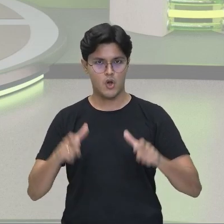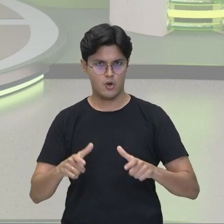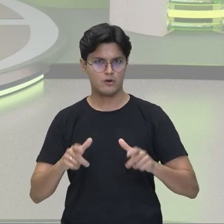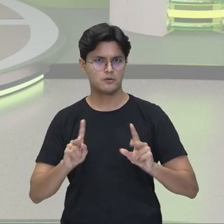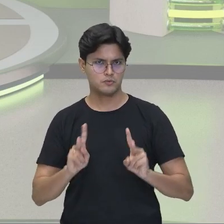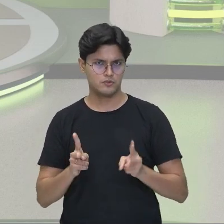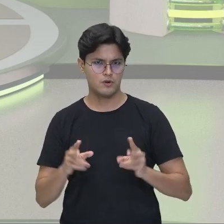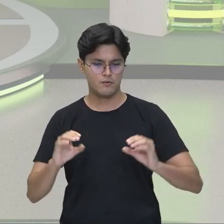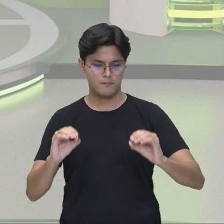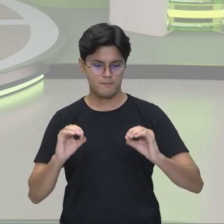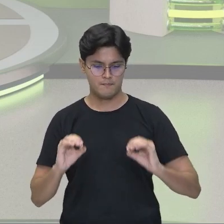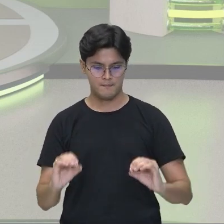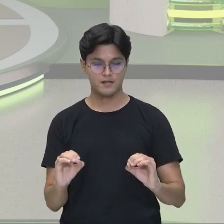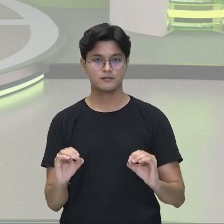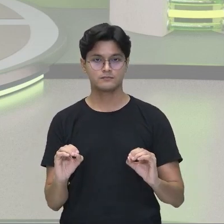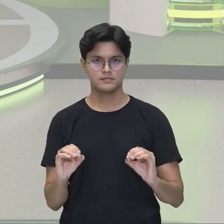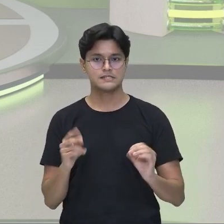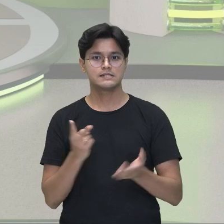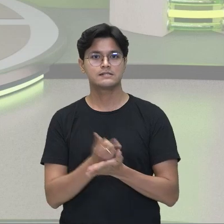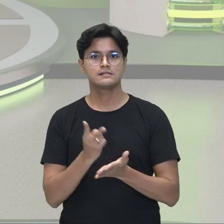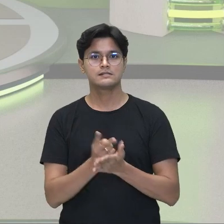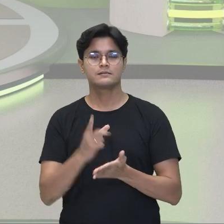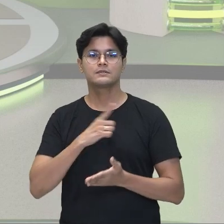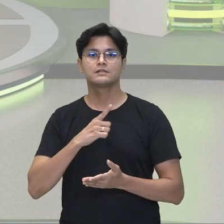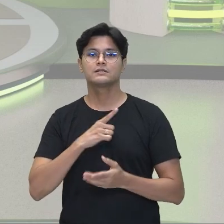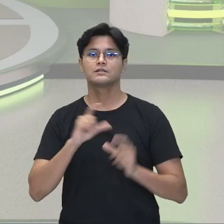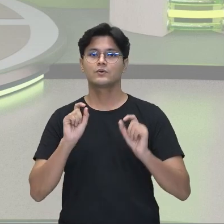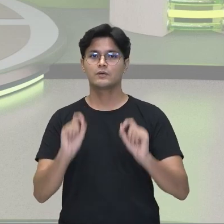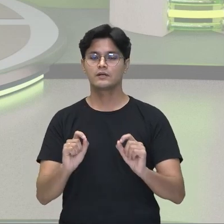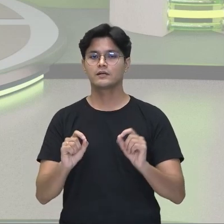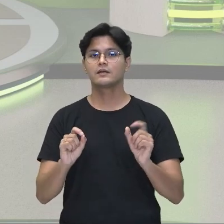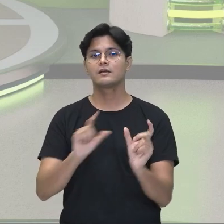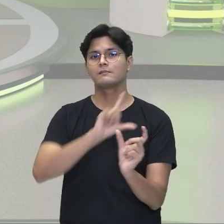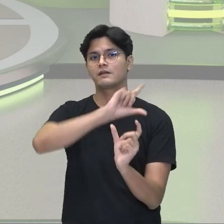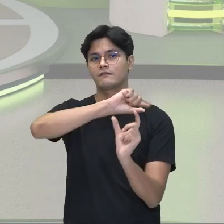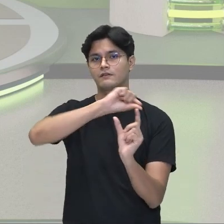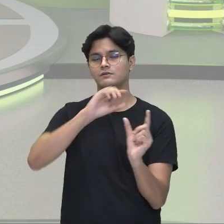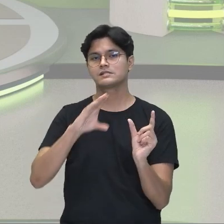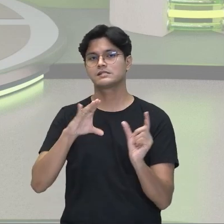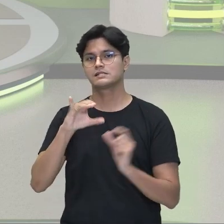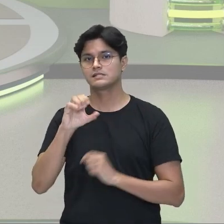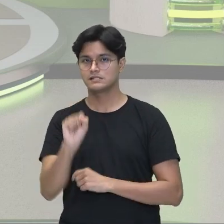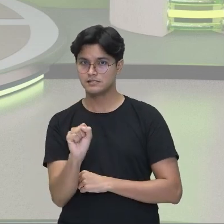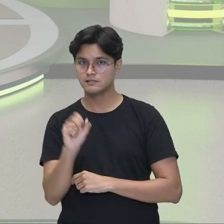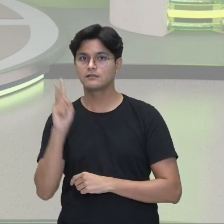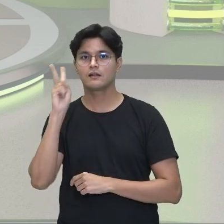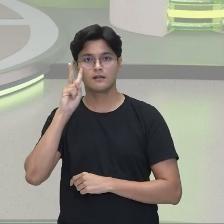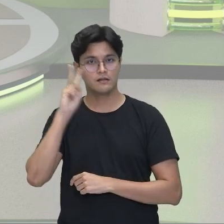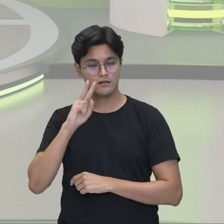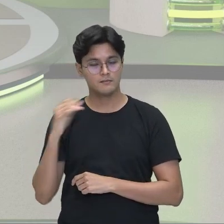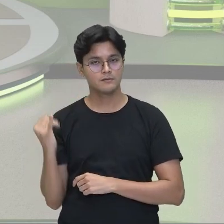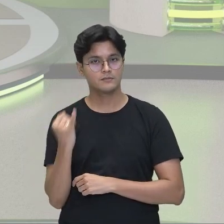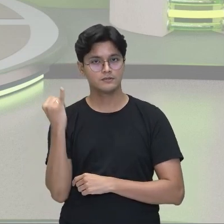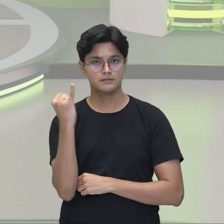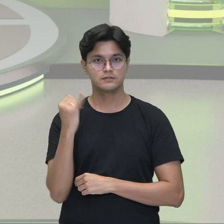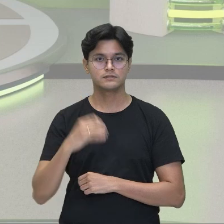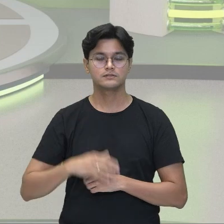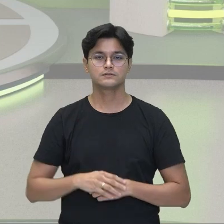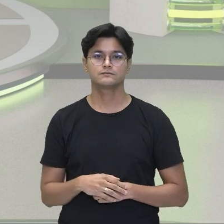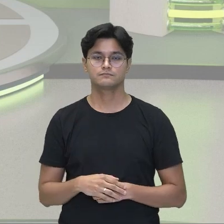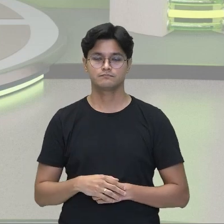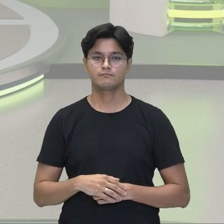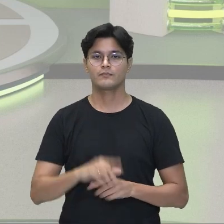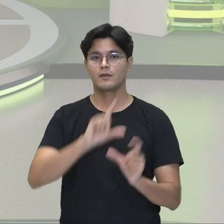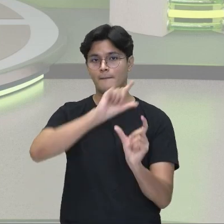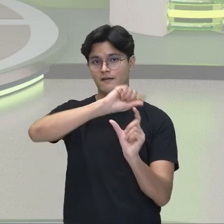vão ter o prefixo cis, tá certo? Sempre tem que lembrar disso. O prefixo cis